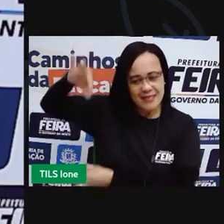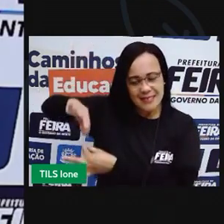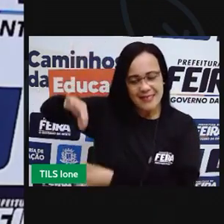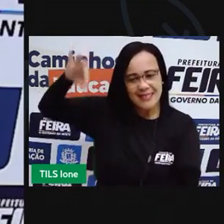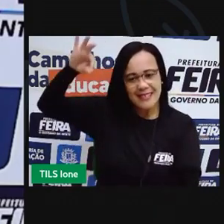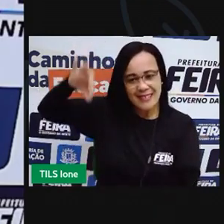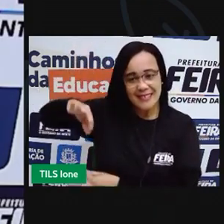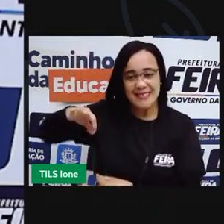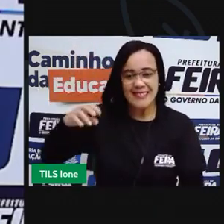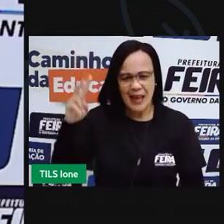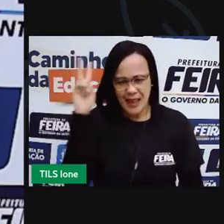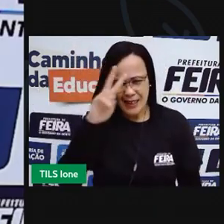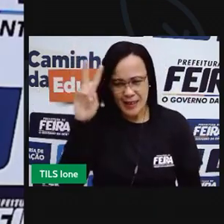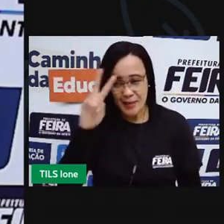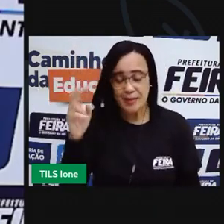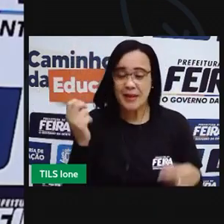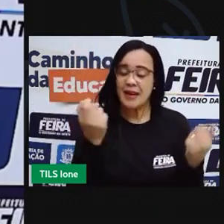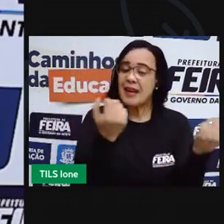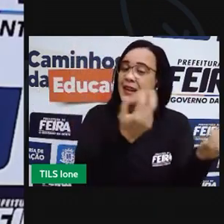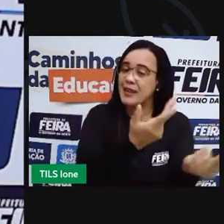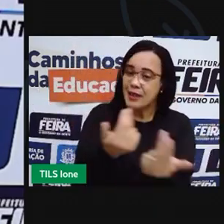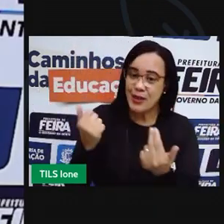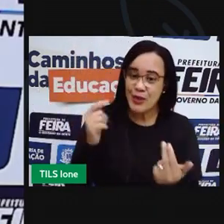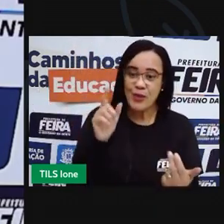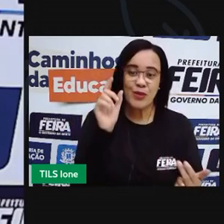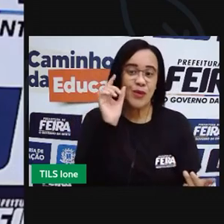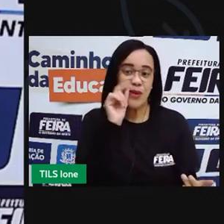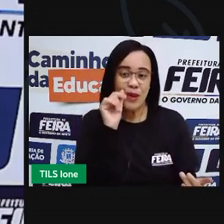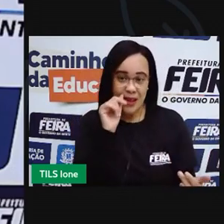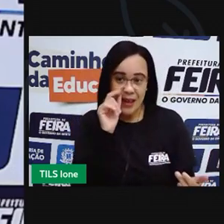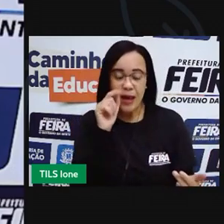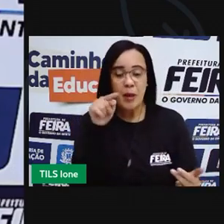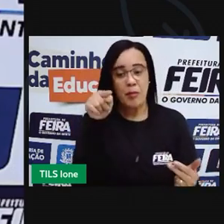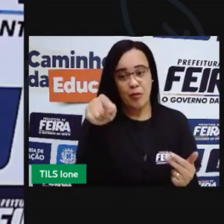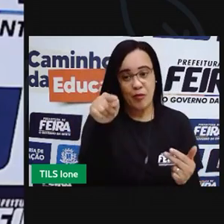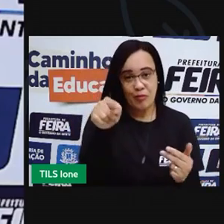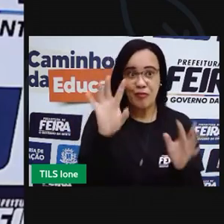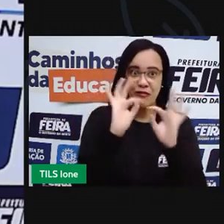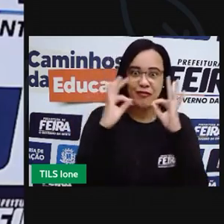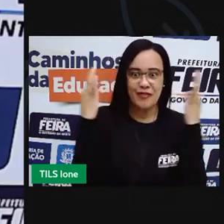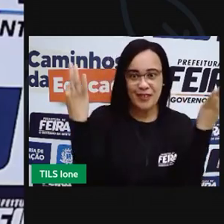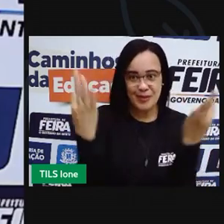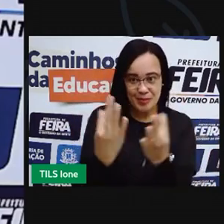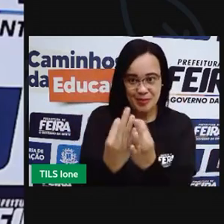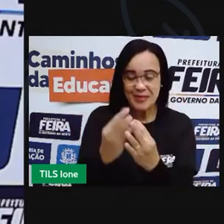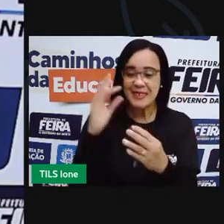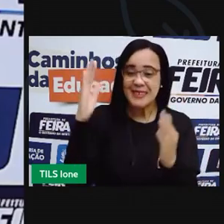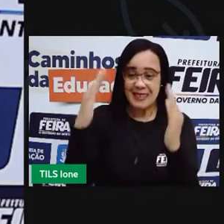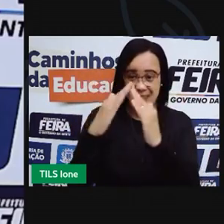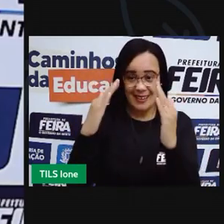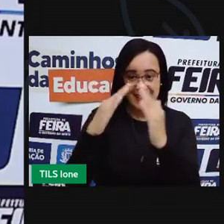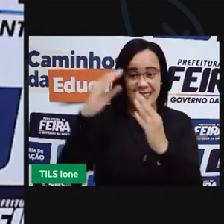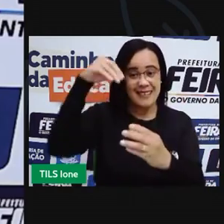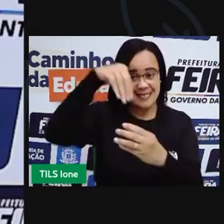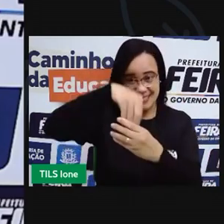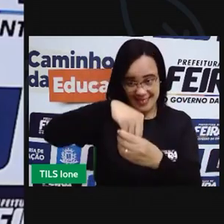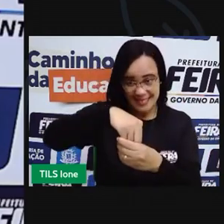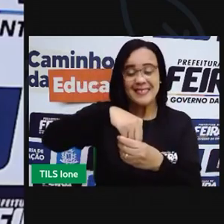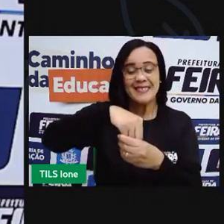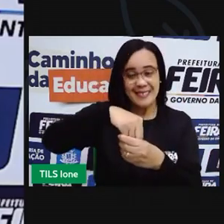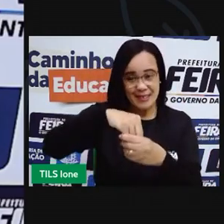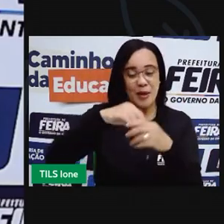fez com os lápis. Agora você vai fazer com você e com as pessoas aí que moram na sua casa